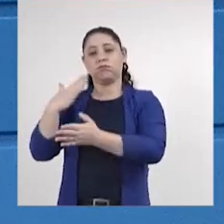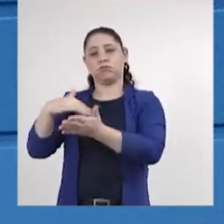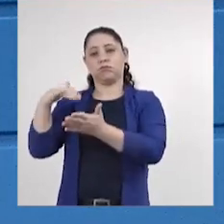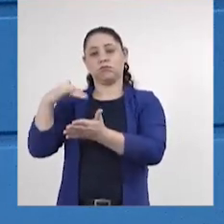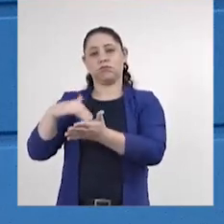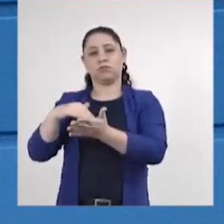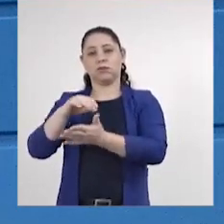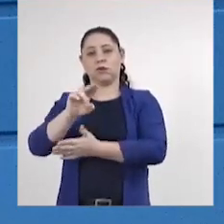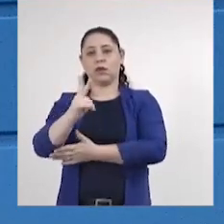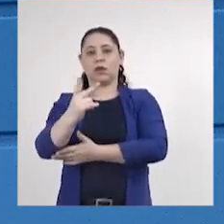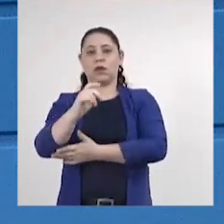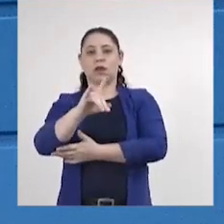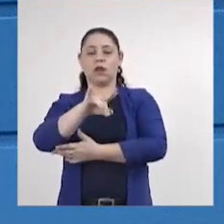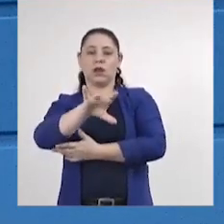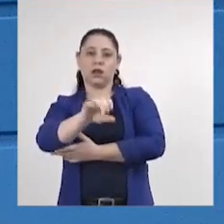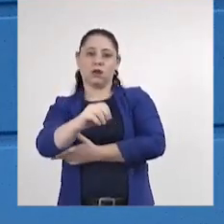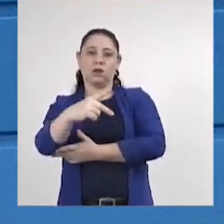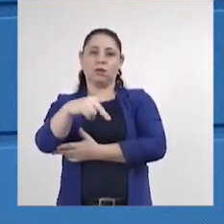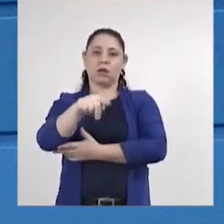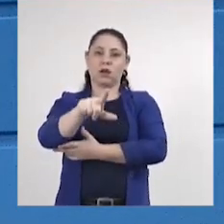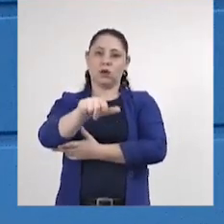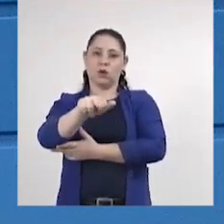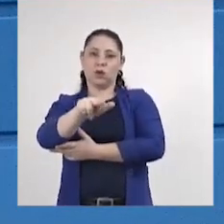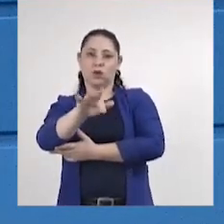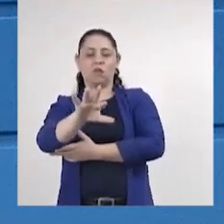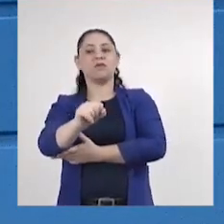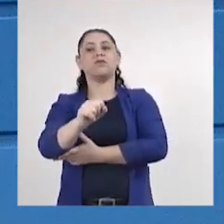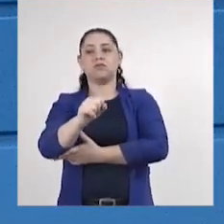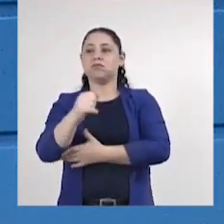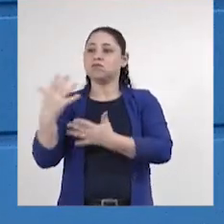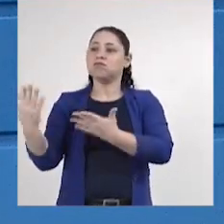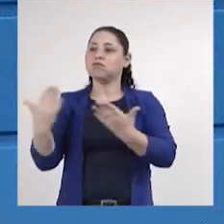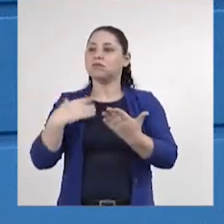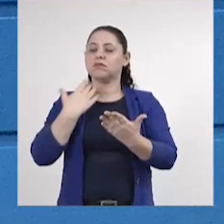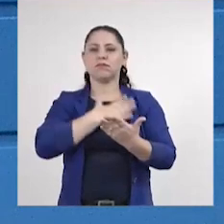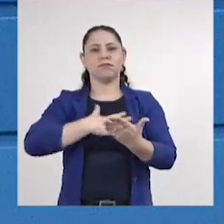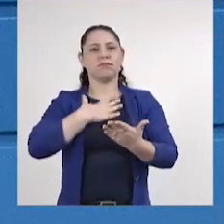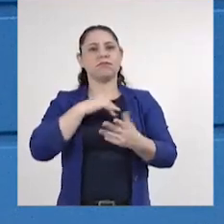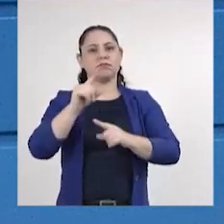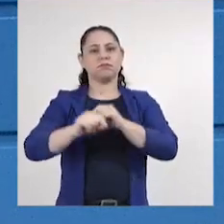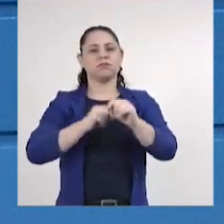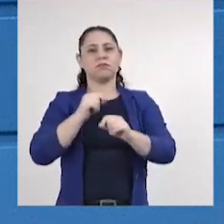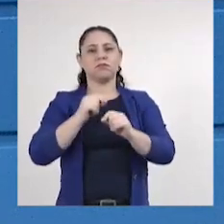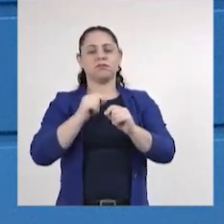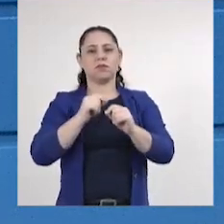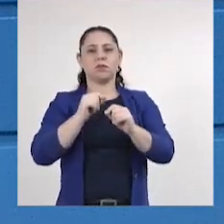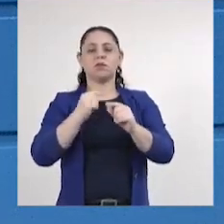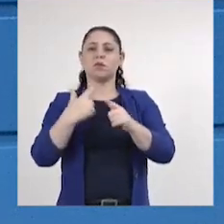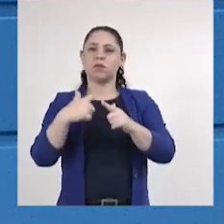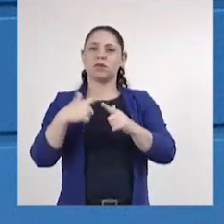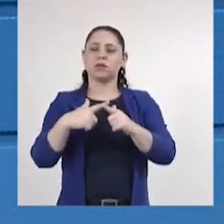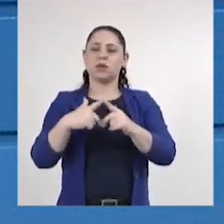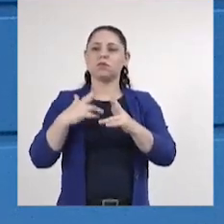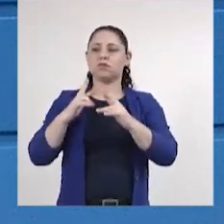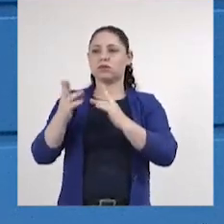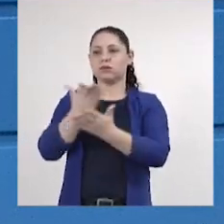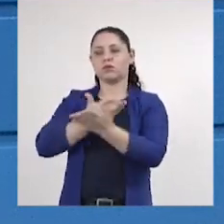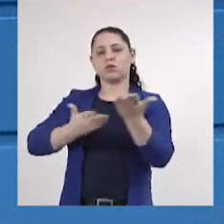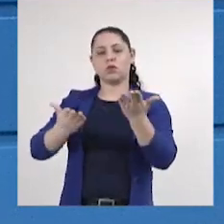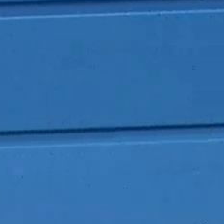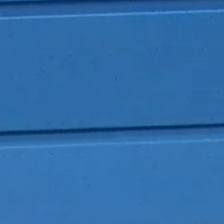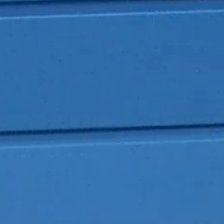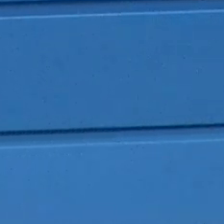secretário Hélio Pelufo recentemente, muito bem recebido e satisfação com o nível em que esse novo